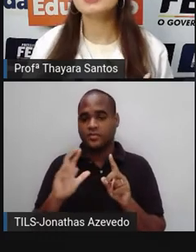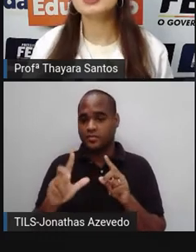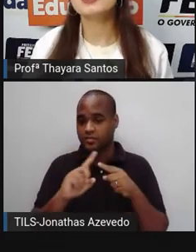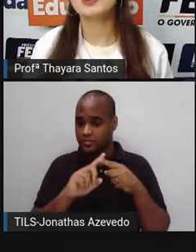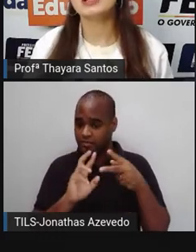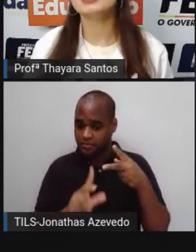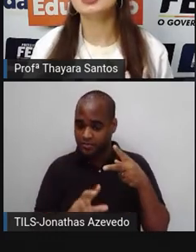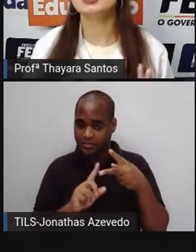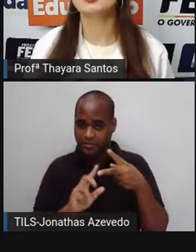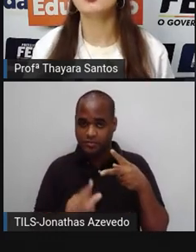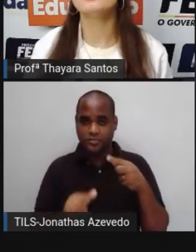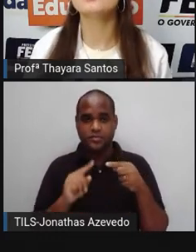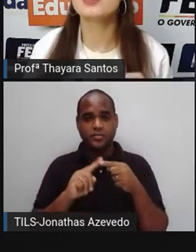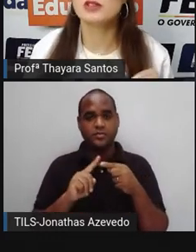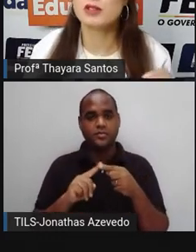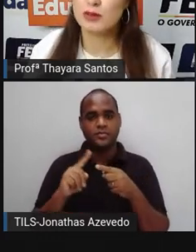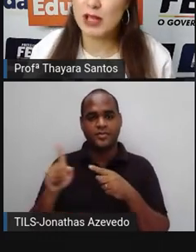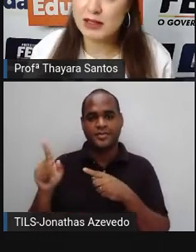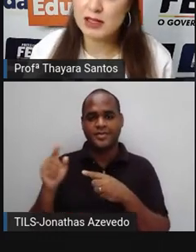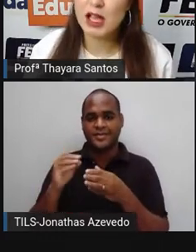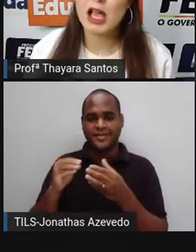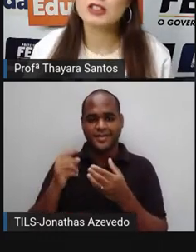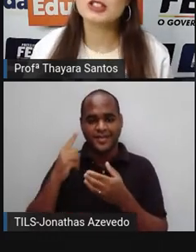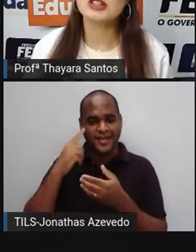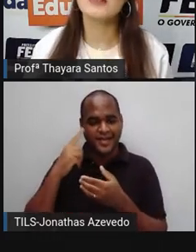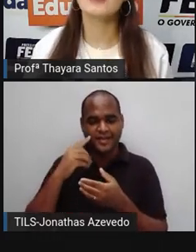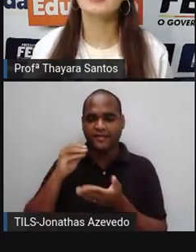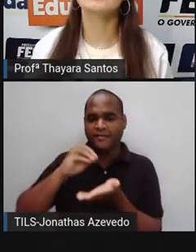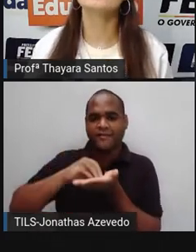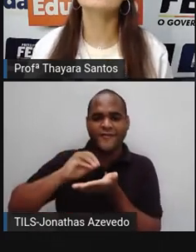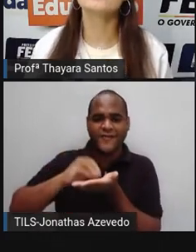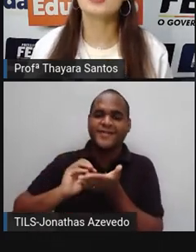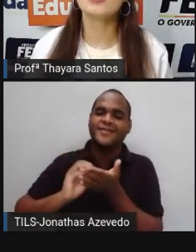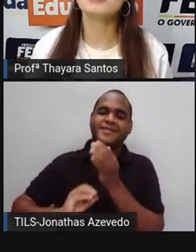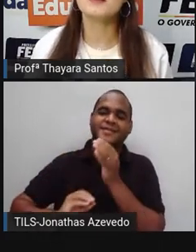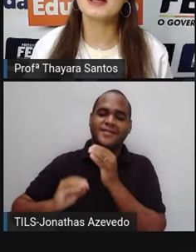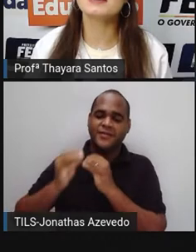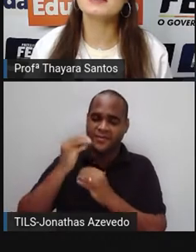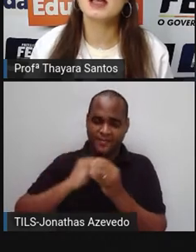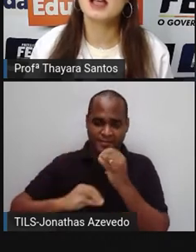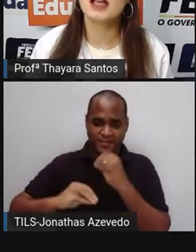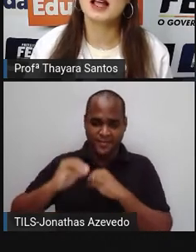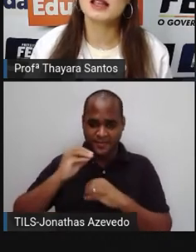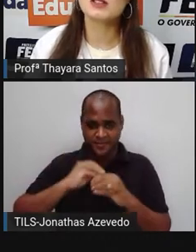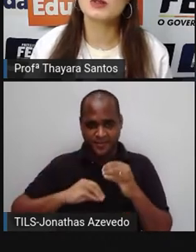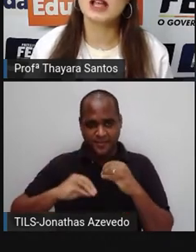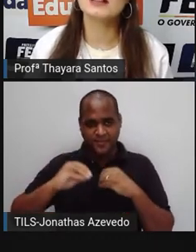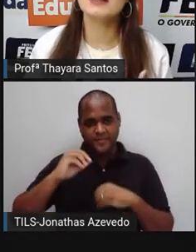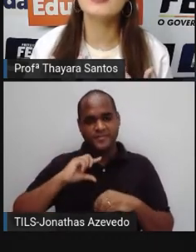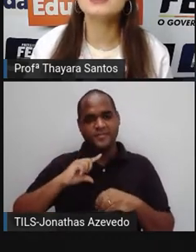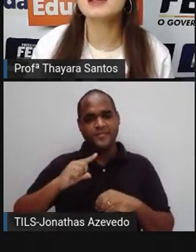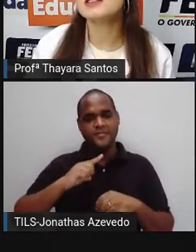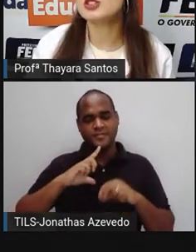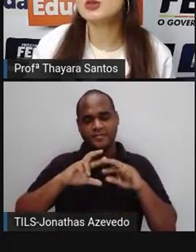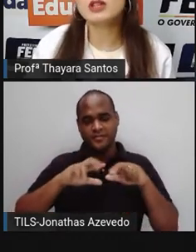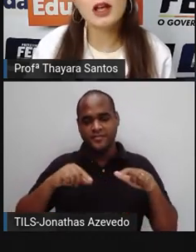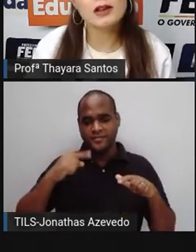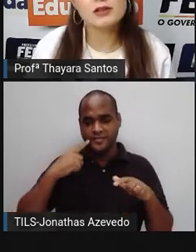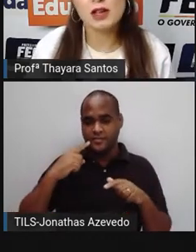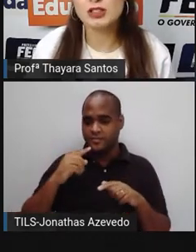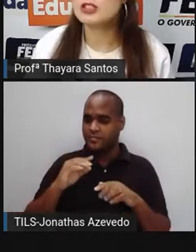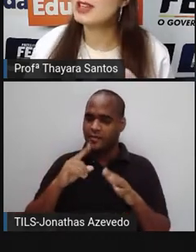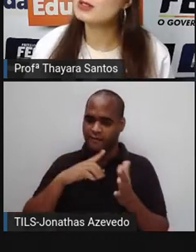Quando a gente fala de distúrbios distúrbios nutricionais, a gente tá falando de uma coisa mais relacionada à deficiência de